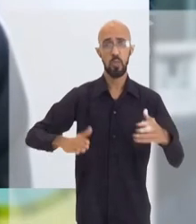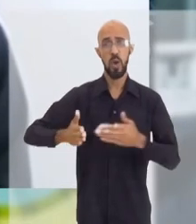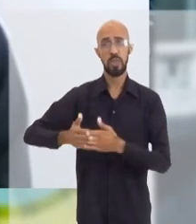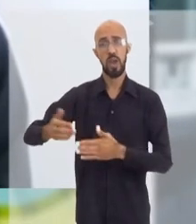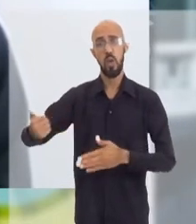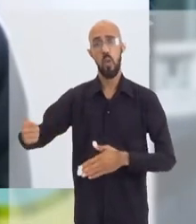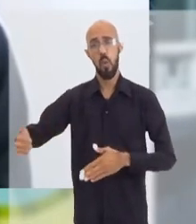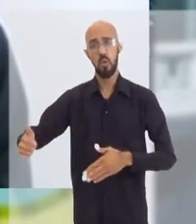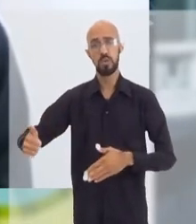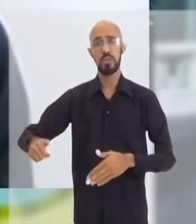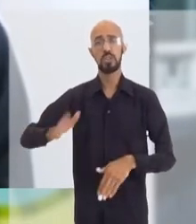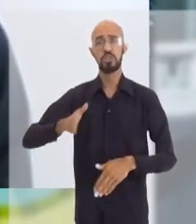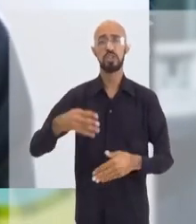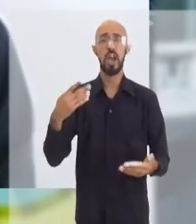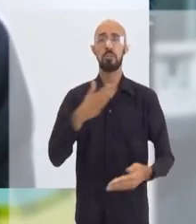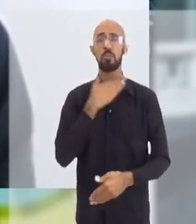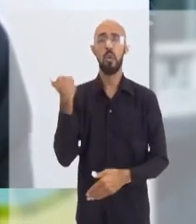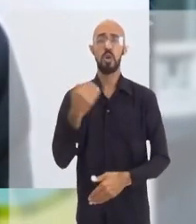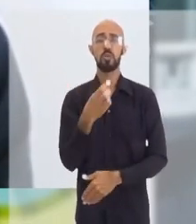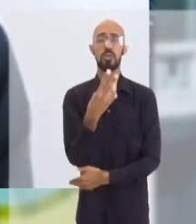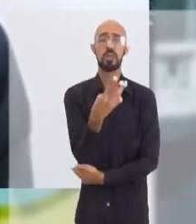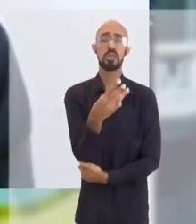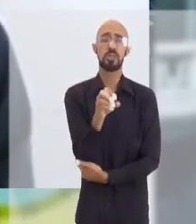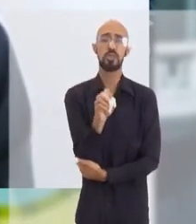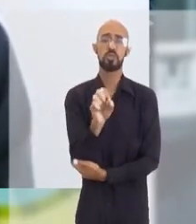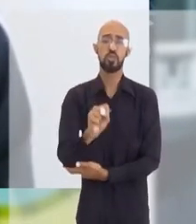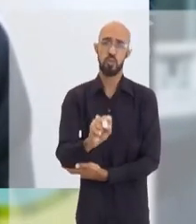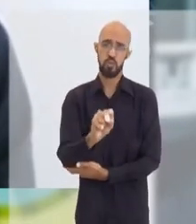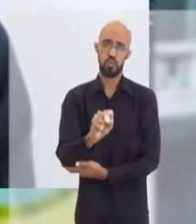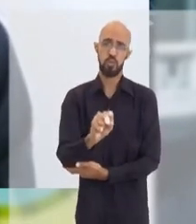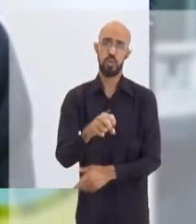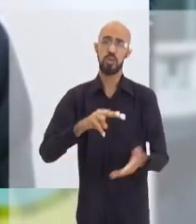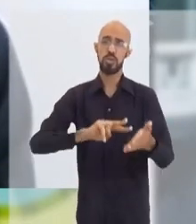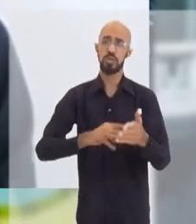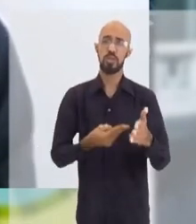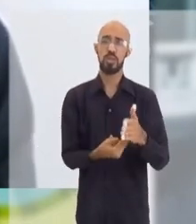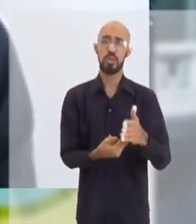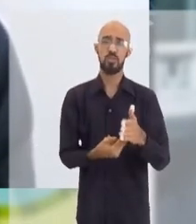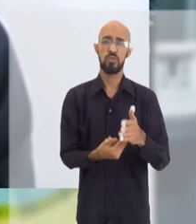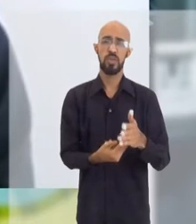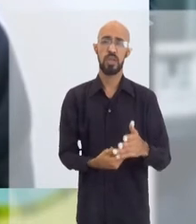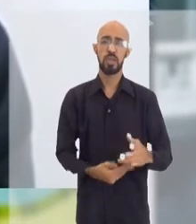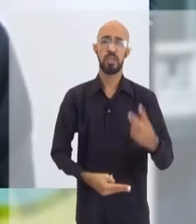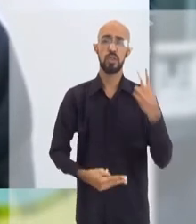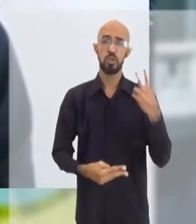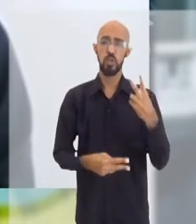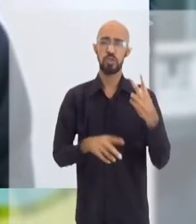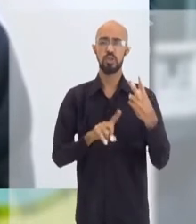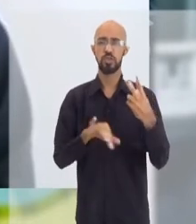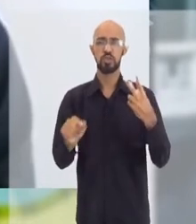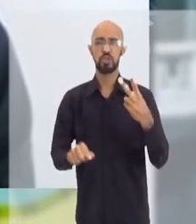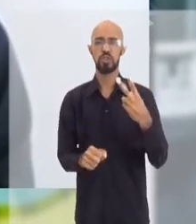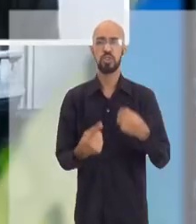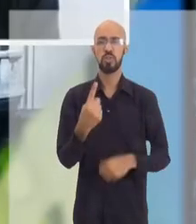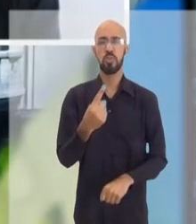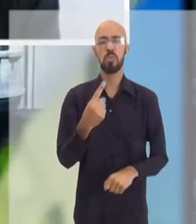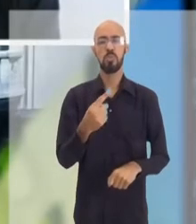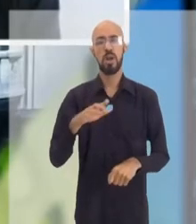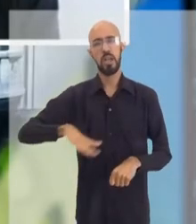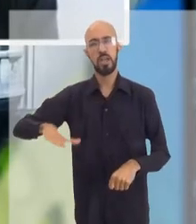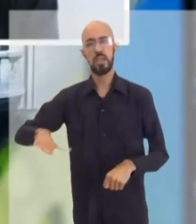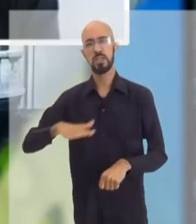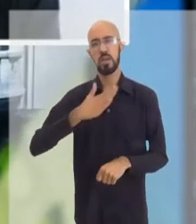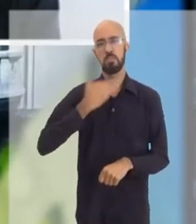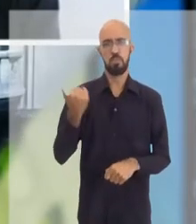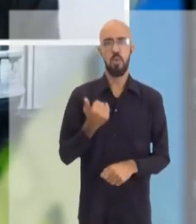11 anos já tivemos 308 óbitos no país. A cada dois dias uma criança morreu de Covid-19